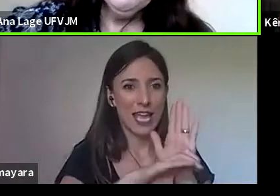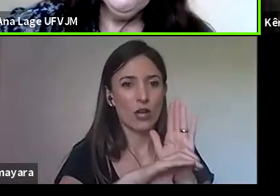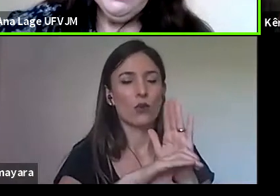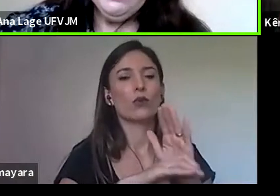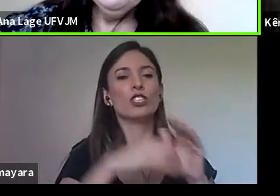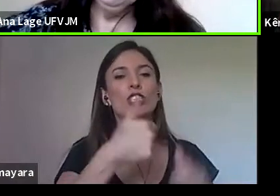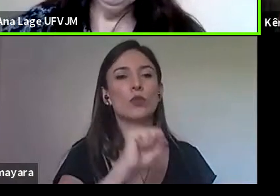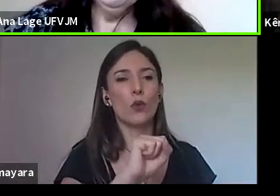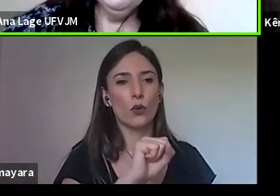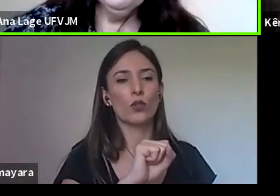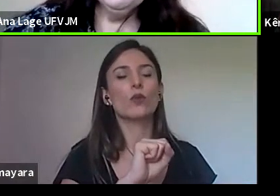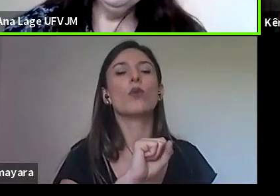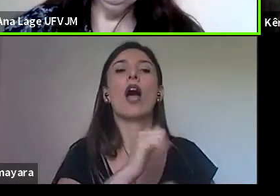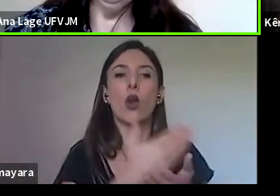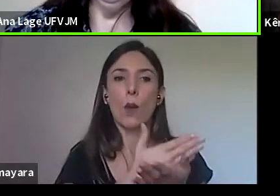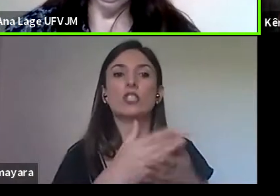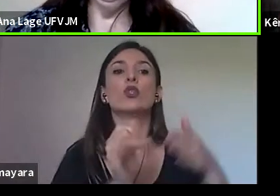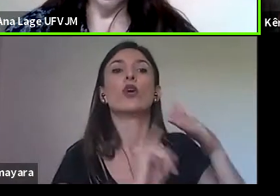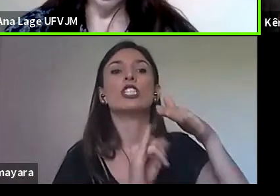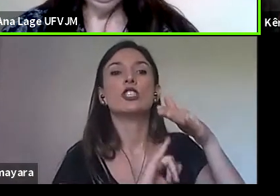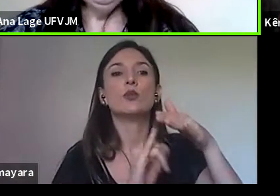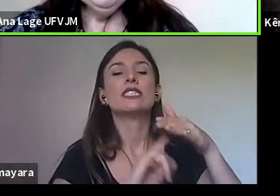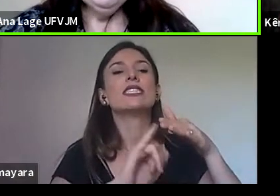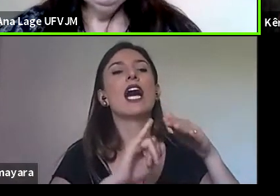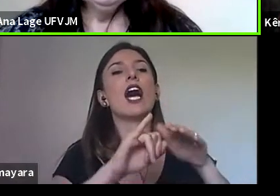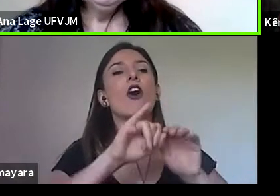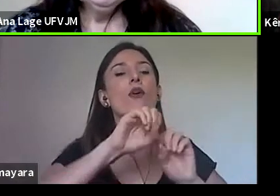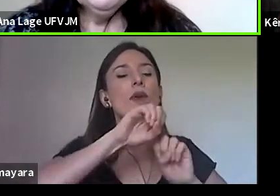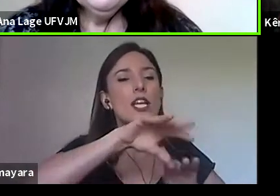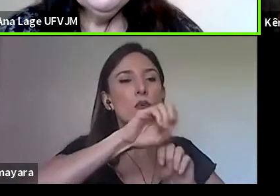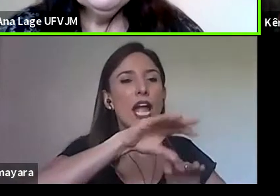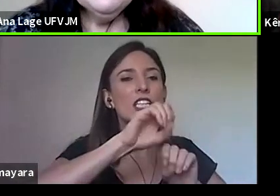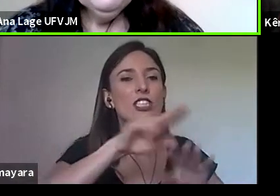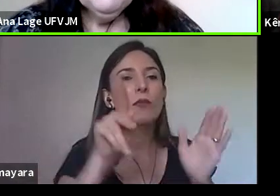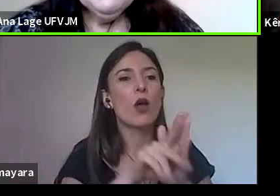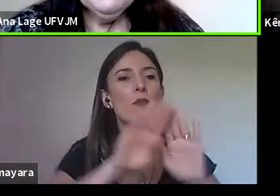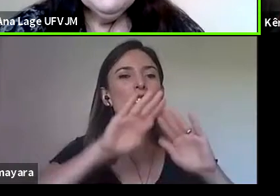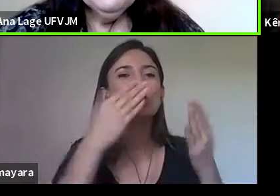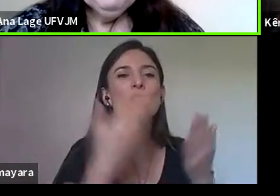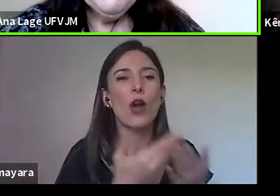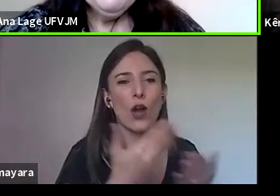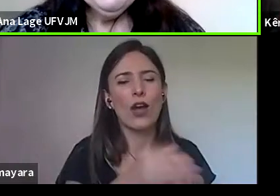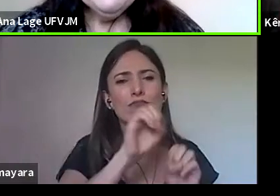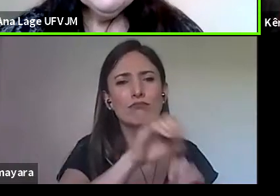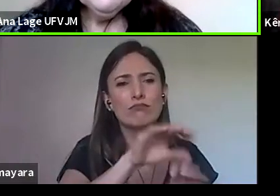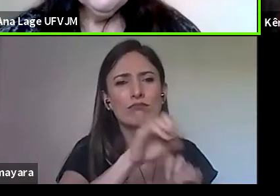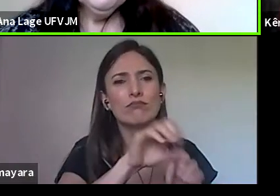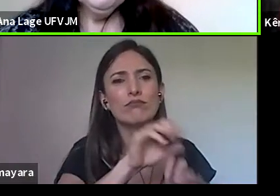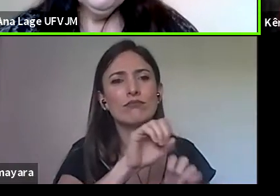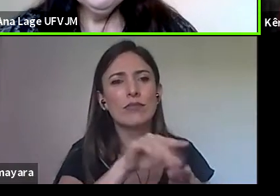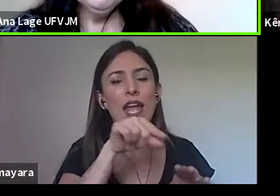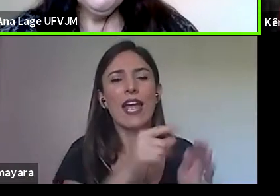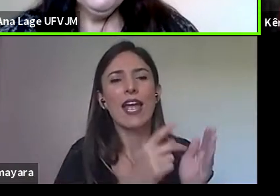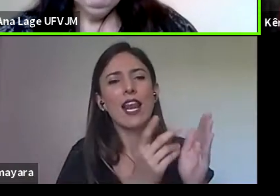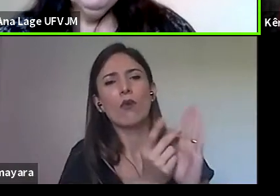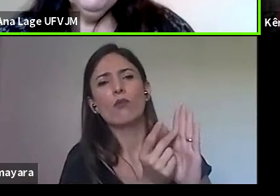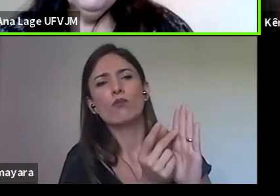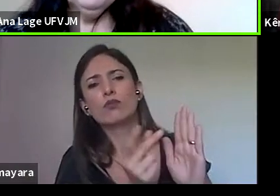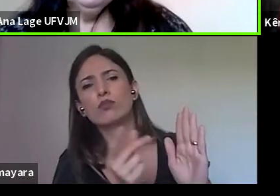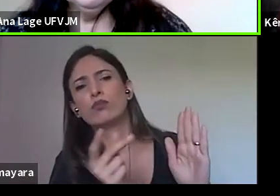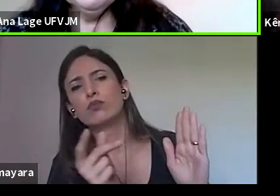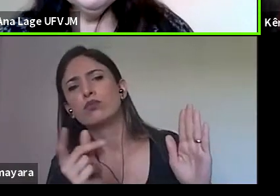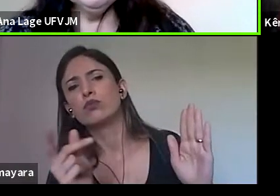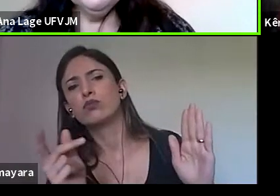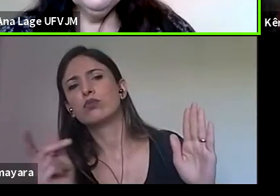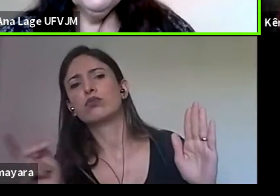educativas escolares no final do século XVIII, e elas têm uma permanência muito forte ao